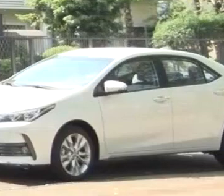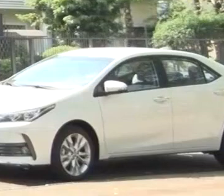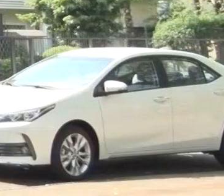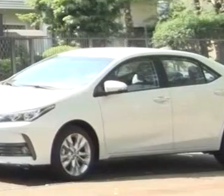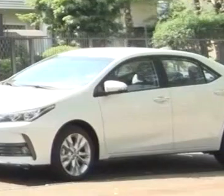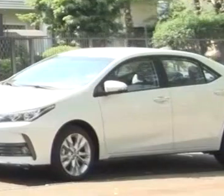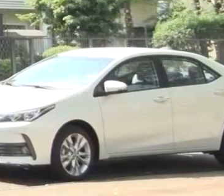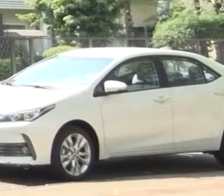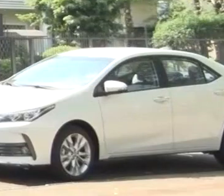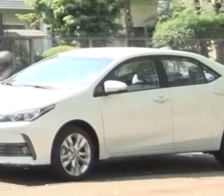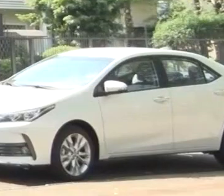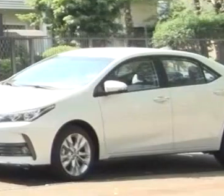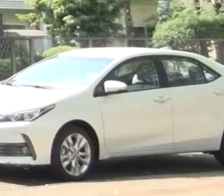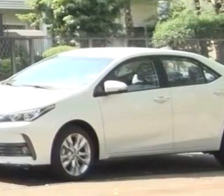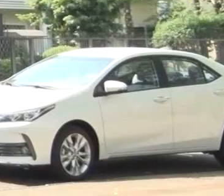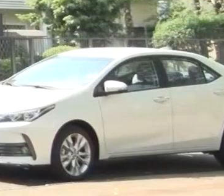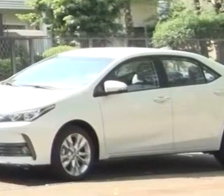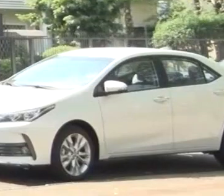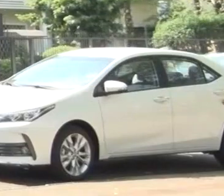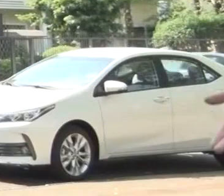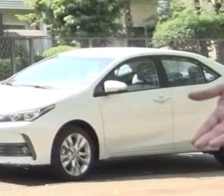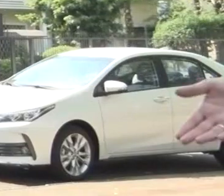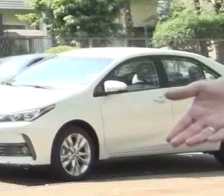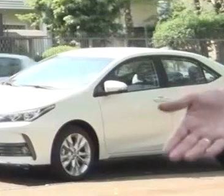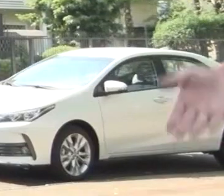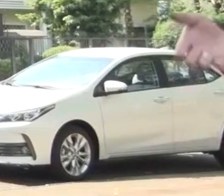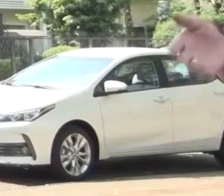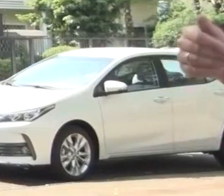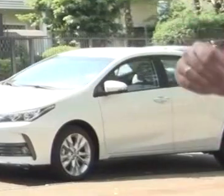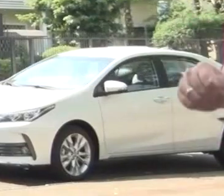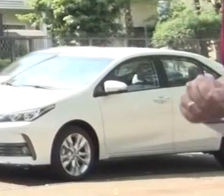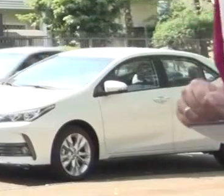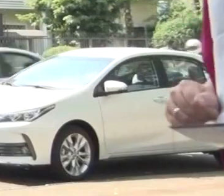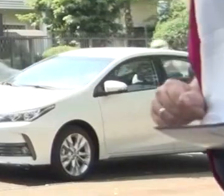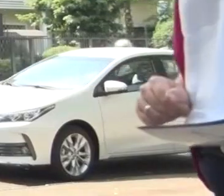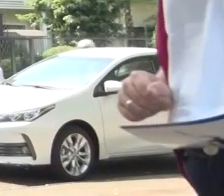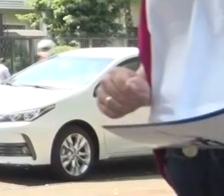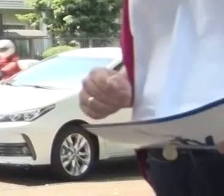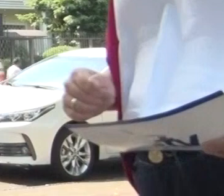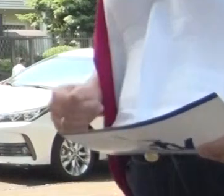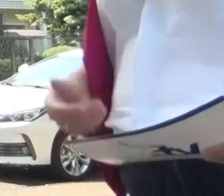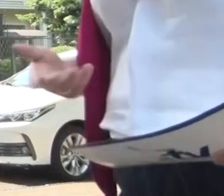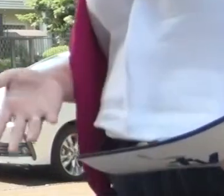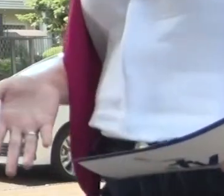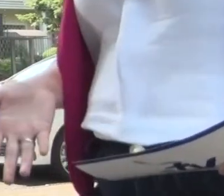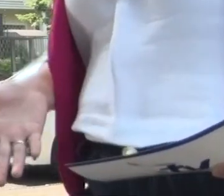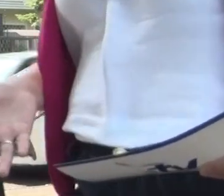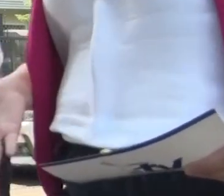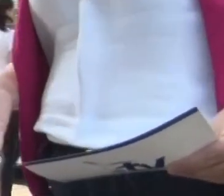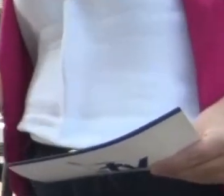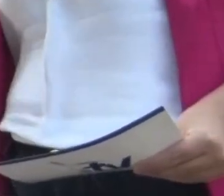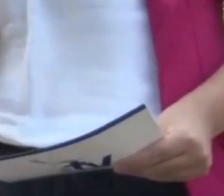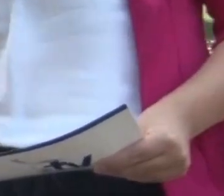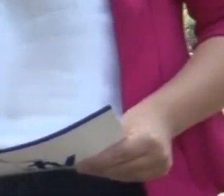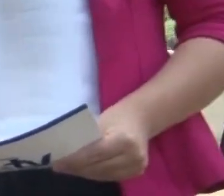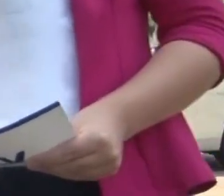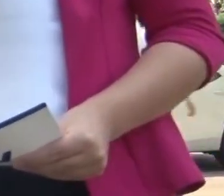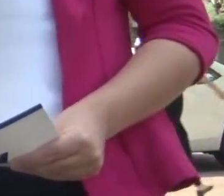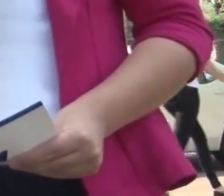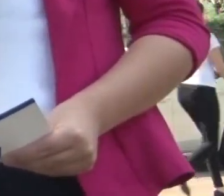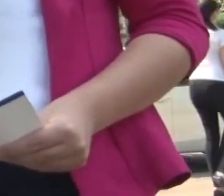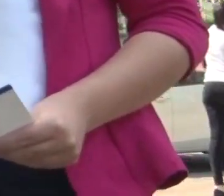Um local que na correria do dia a dia passa muitas vezes despercebido da população. Mas a igreja matriz,